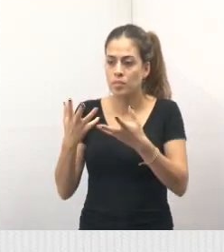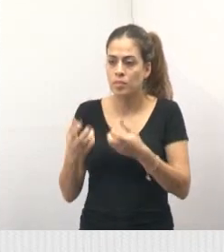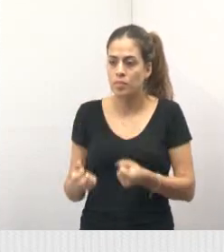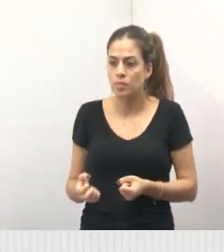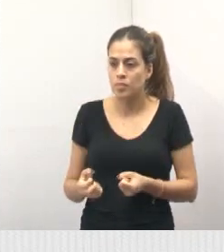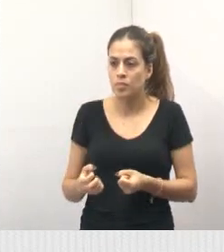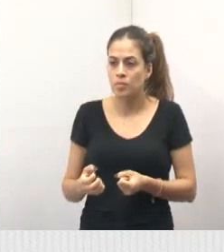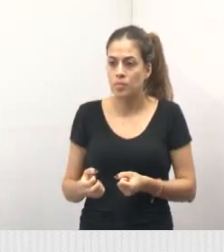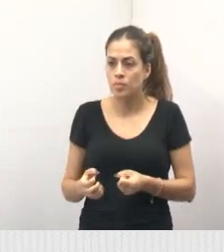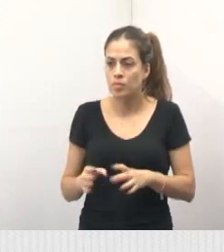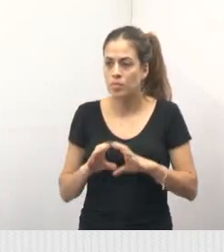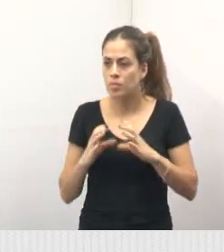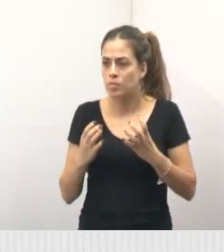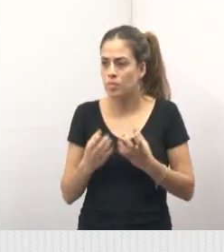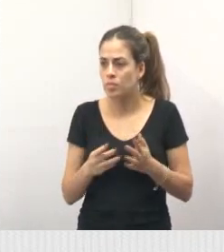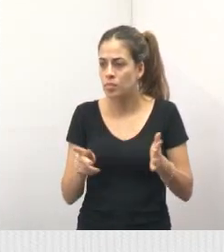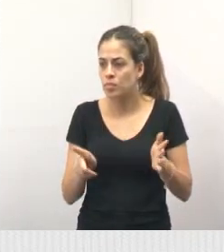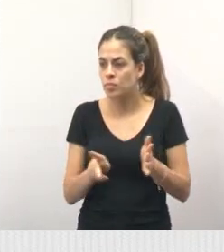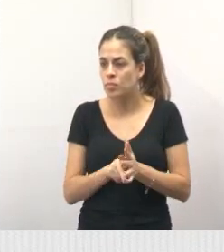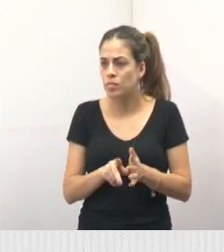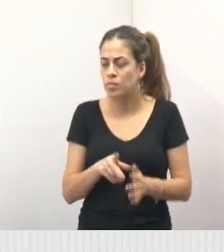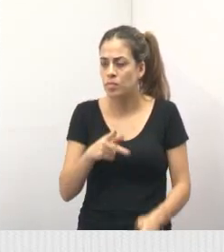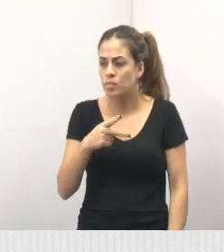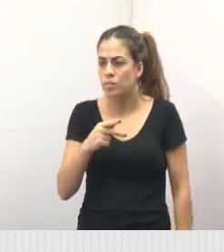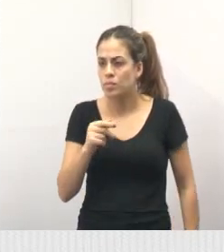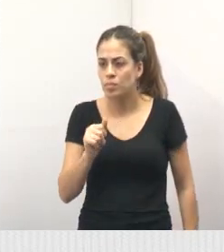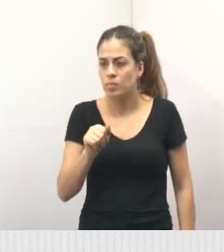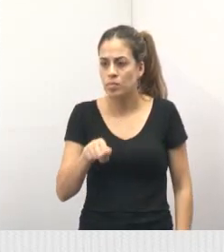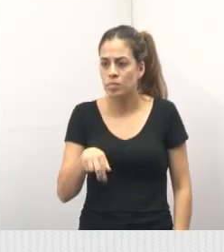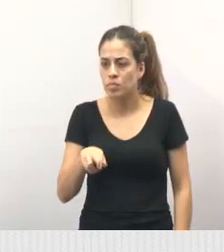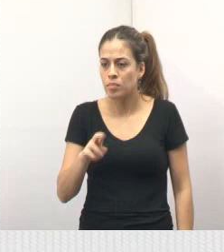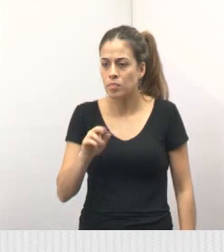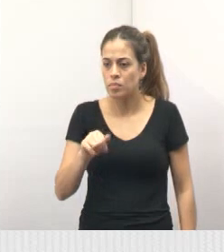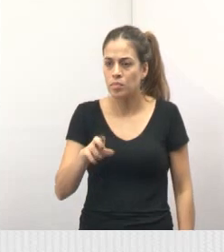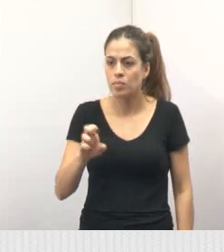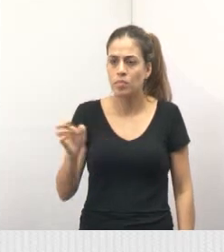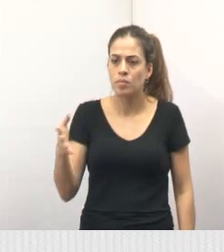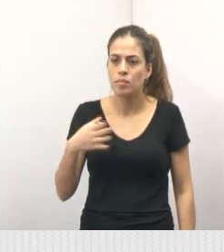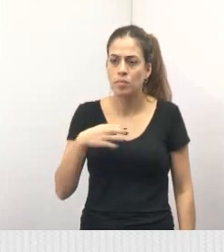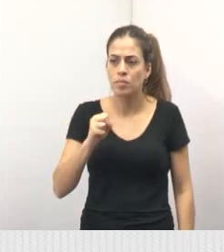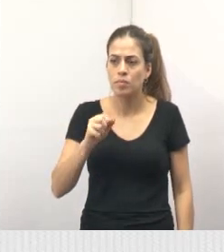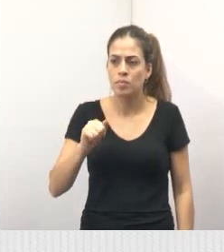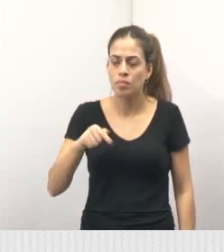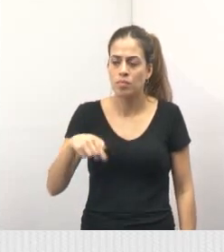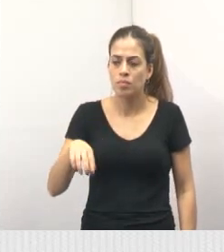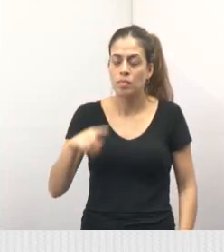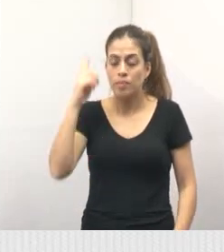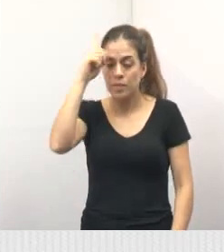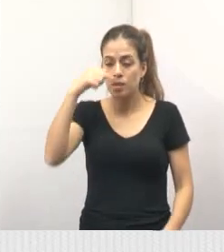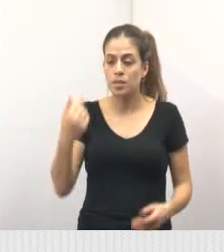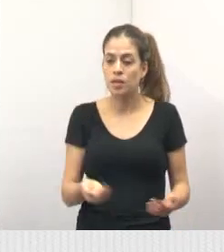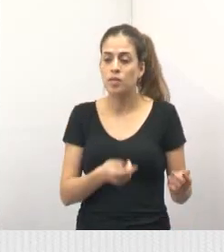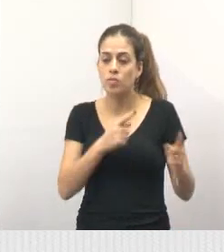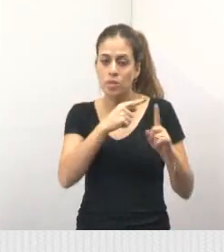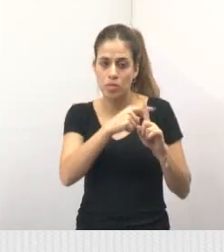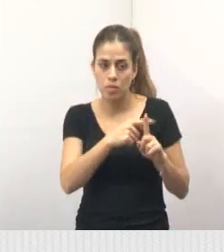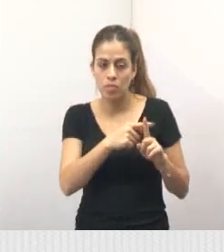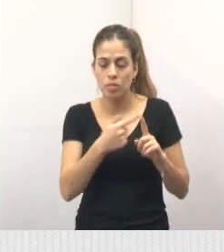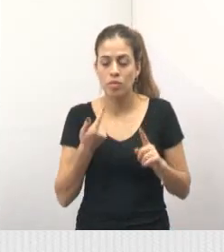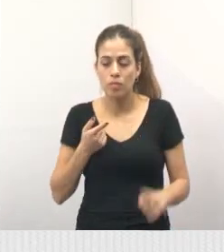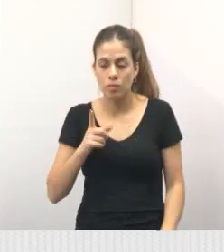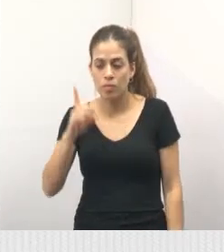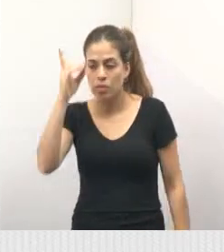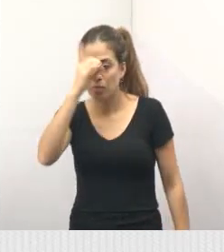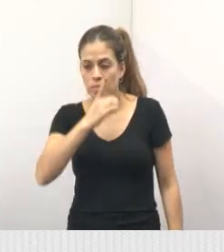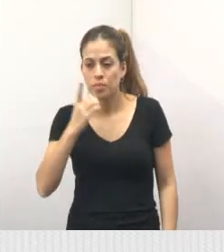Conselho Particular Parque Santo Antônio, que é dos vicentinos, estive lá no domingo, na posse,